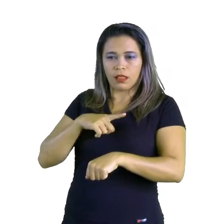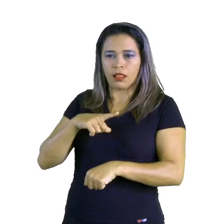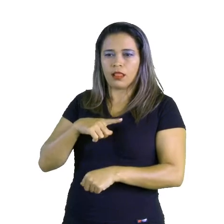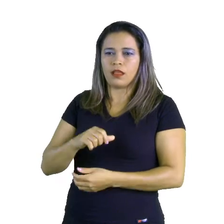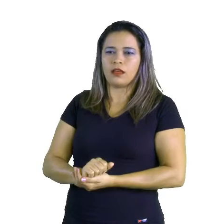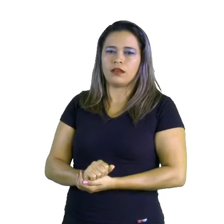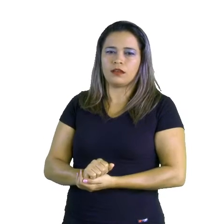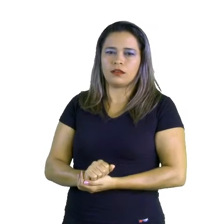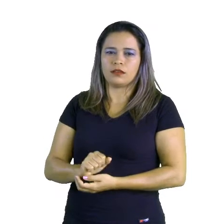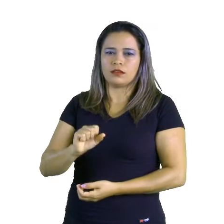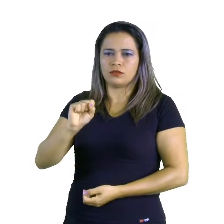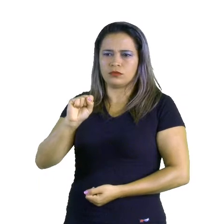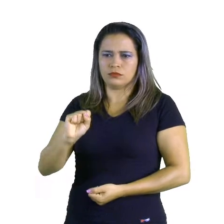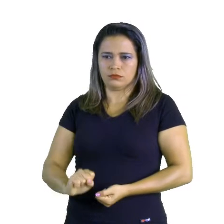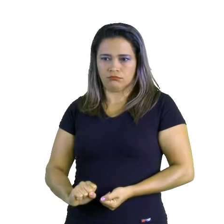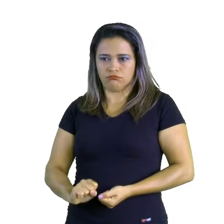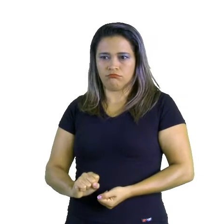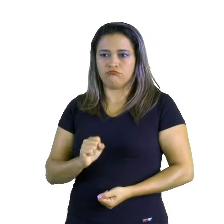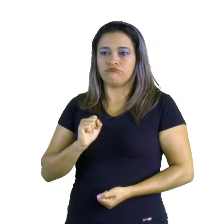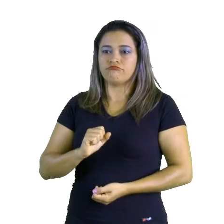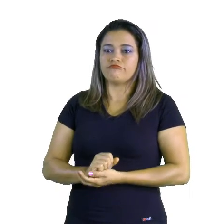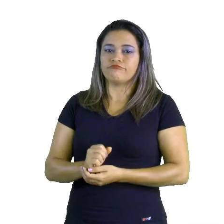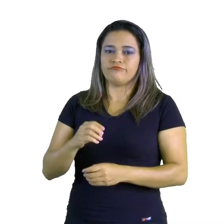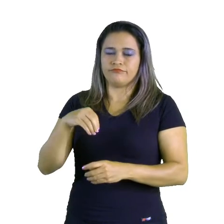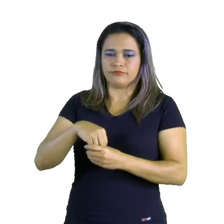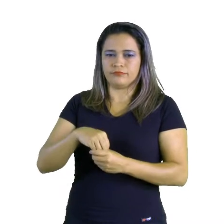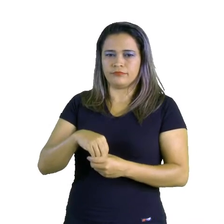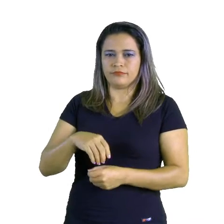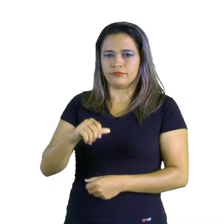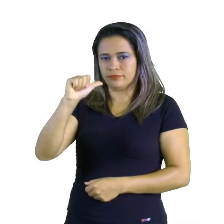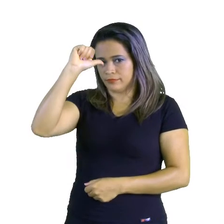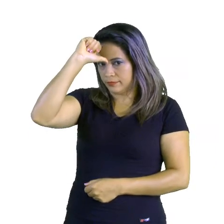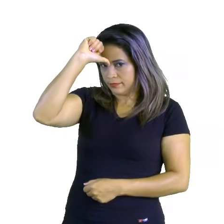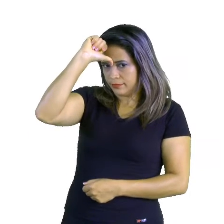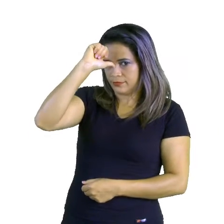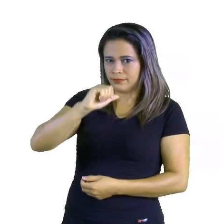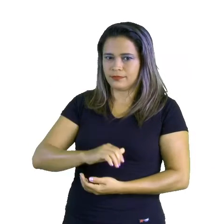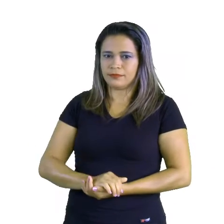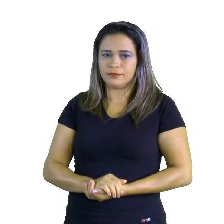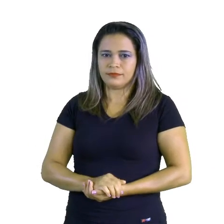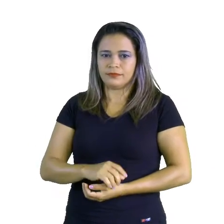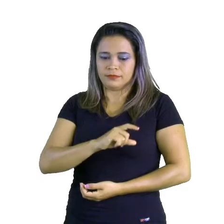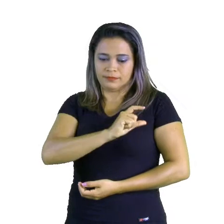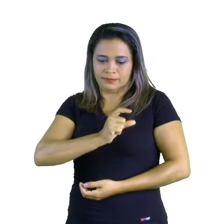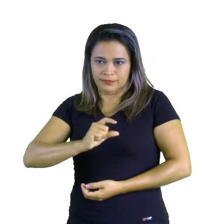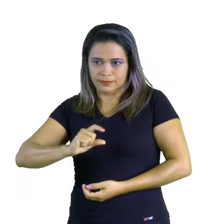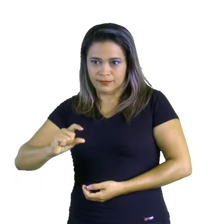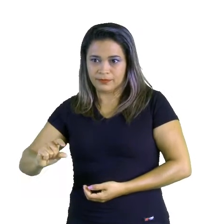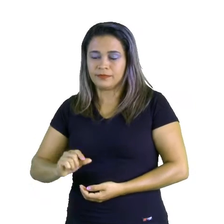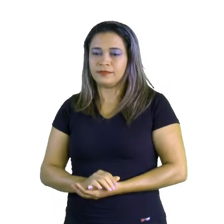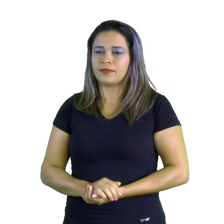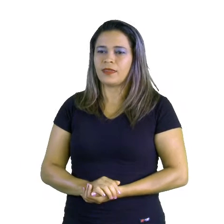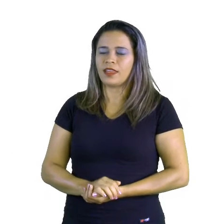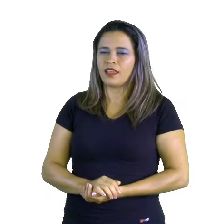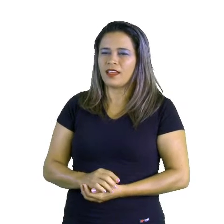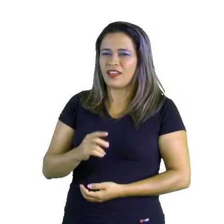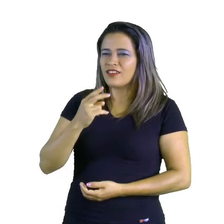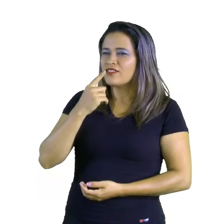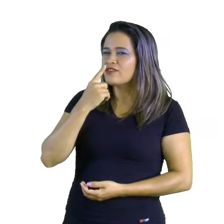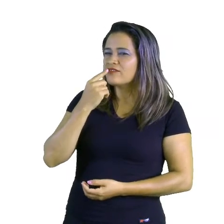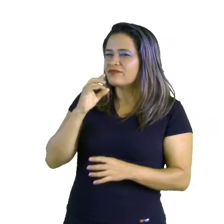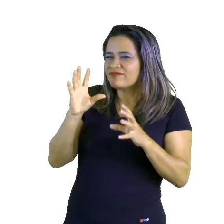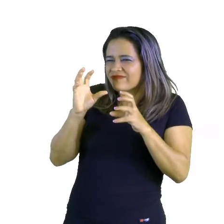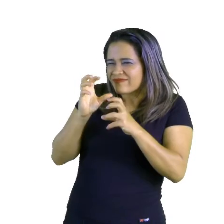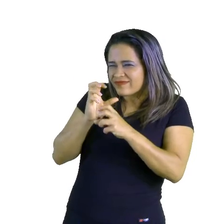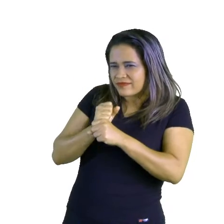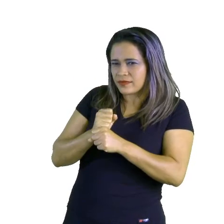que é composta pela Índia, pelo Nepal. Nessa vermelha mais escura, eu tenho o